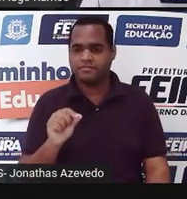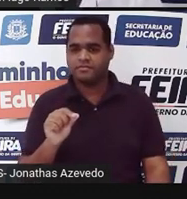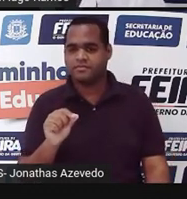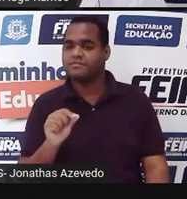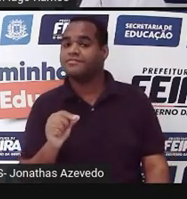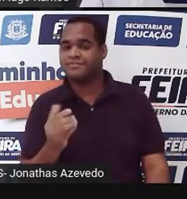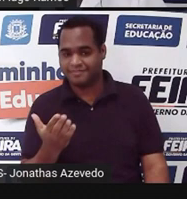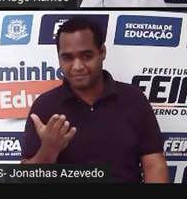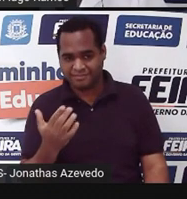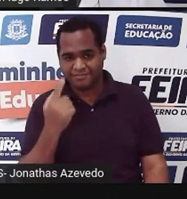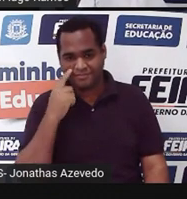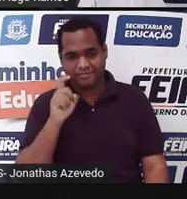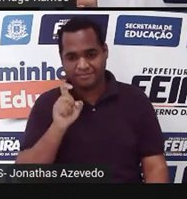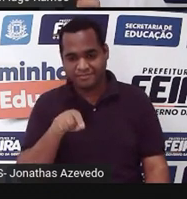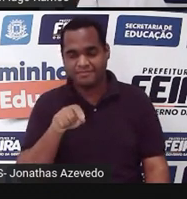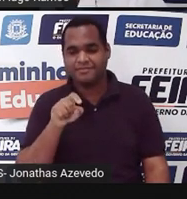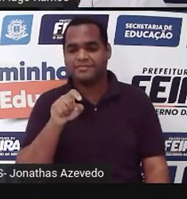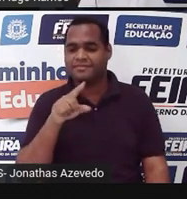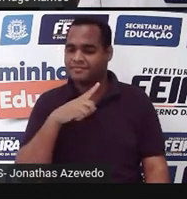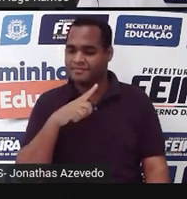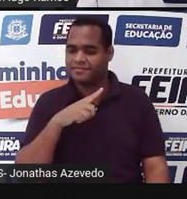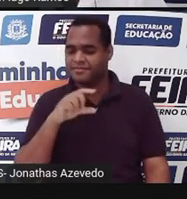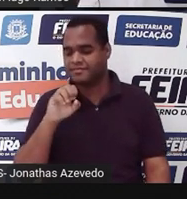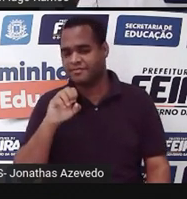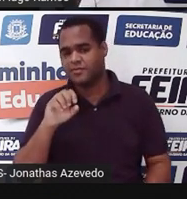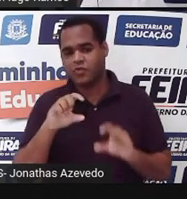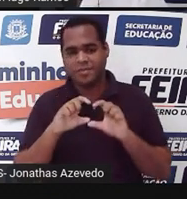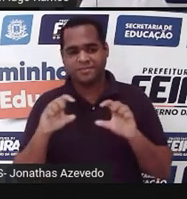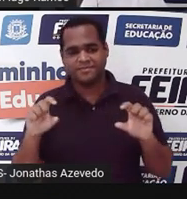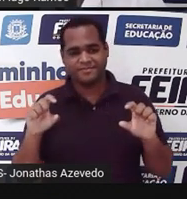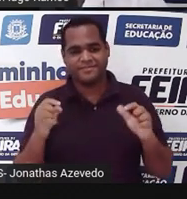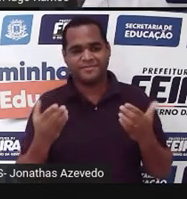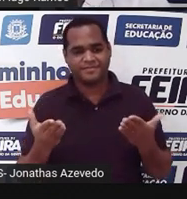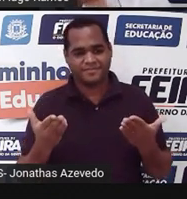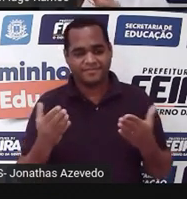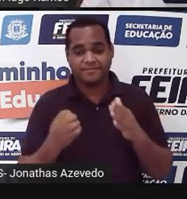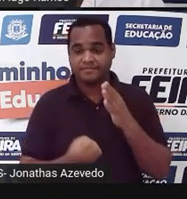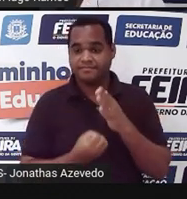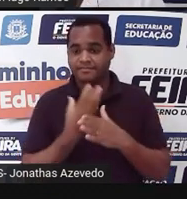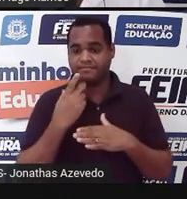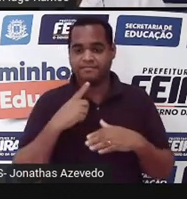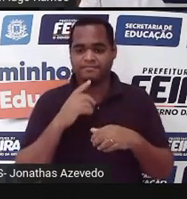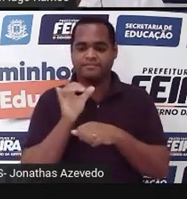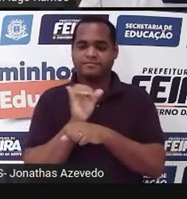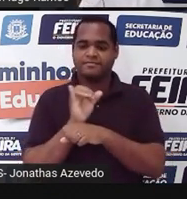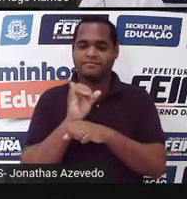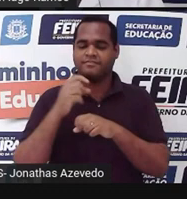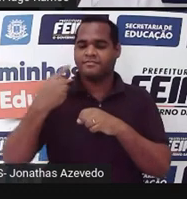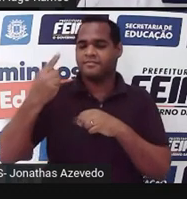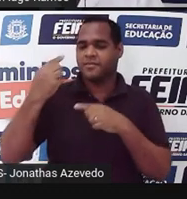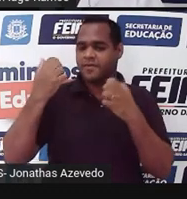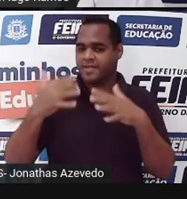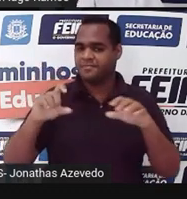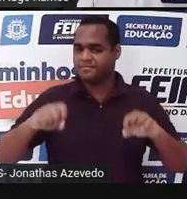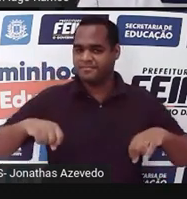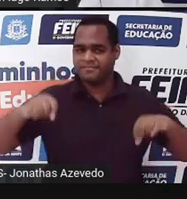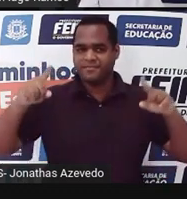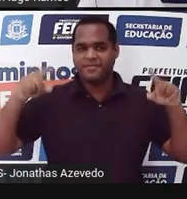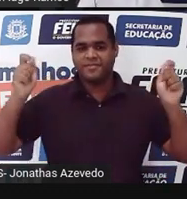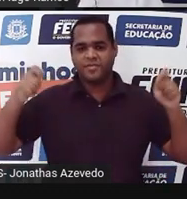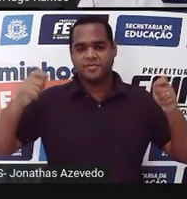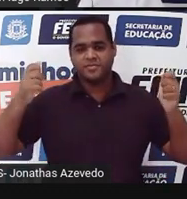Tá bom? É só digitar lá, Seduc Feira de Santana. Vai aparecer lá o primeiro canal. Você vai abrir esse canal.